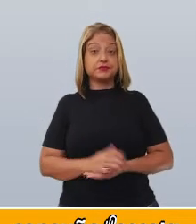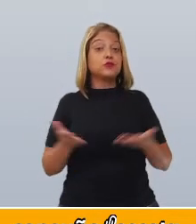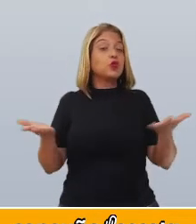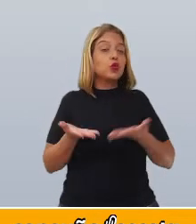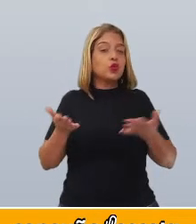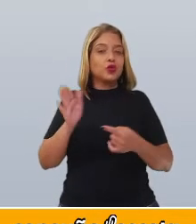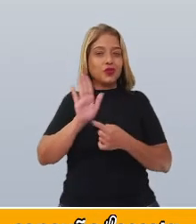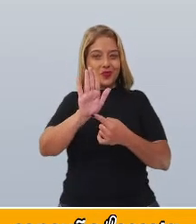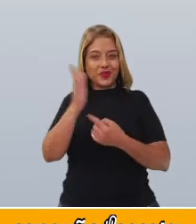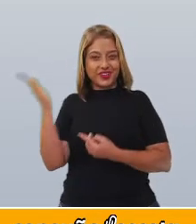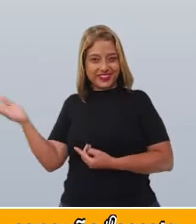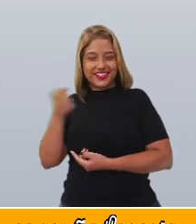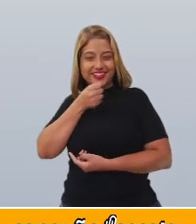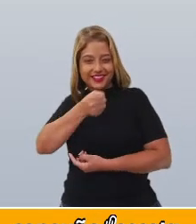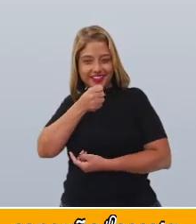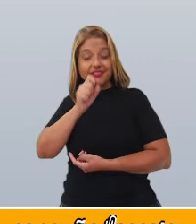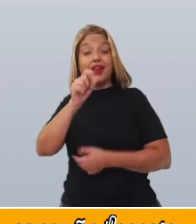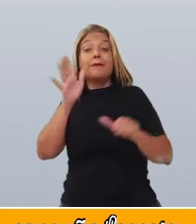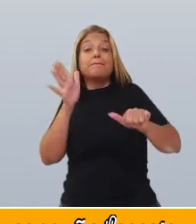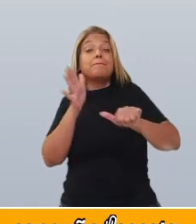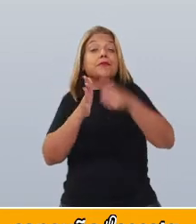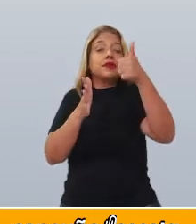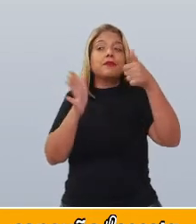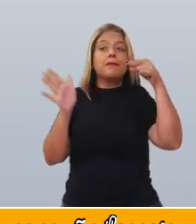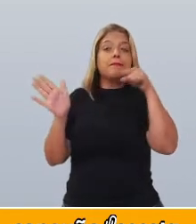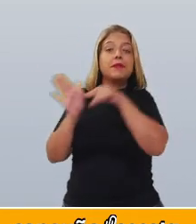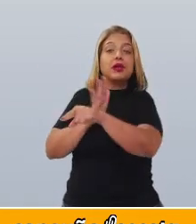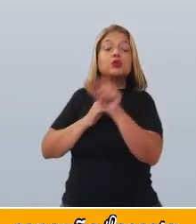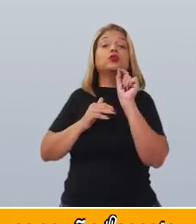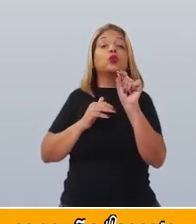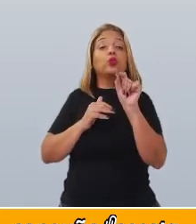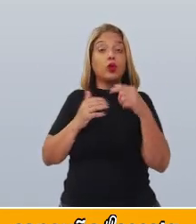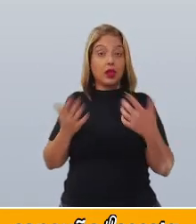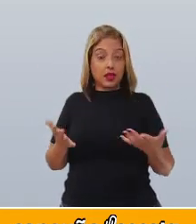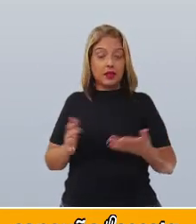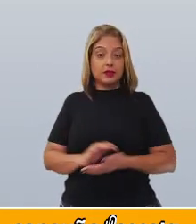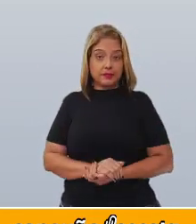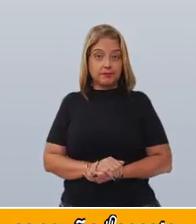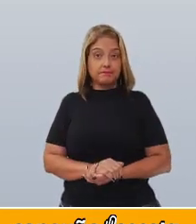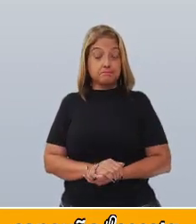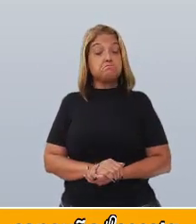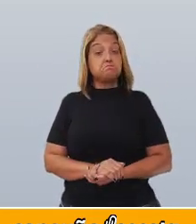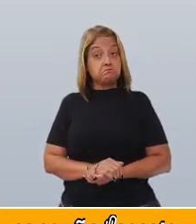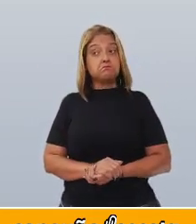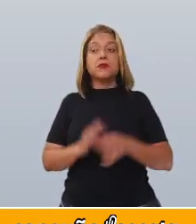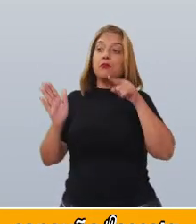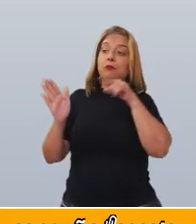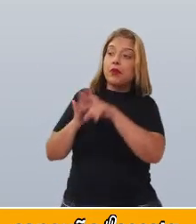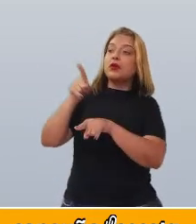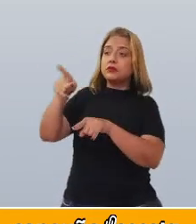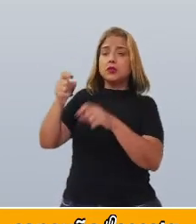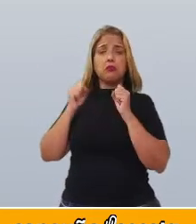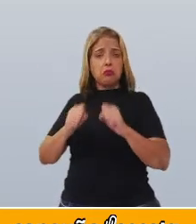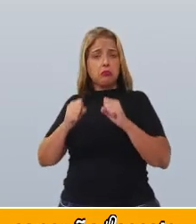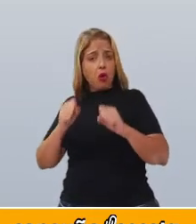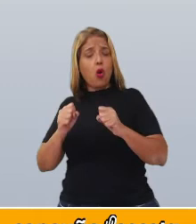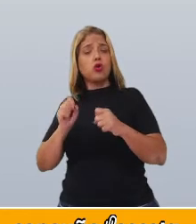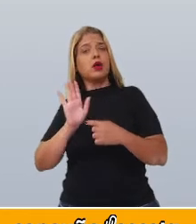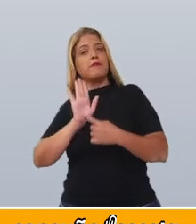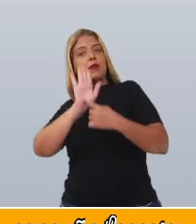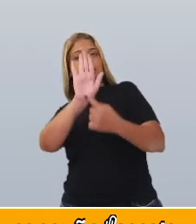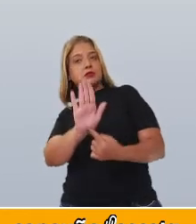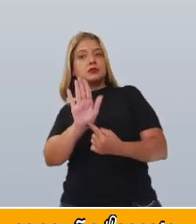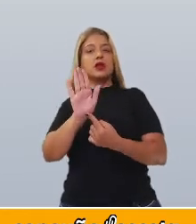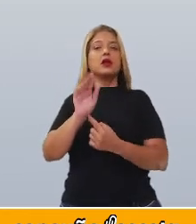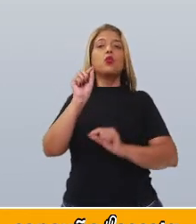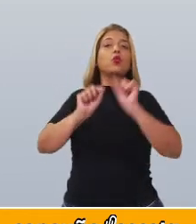acabamos de ler, a primeira pergunta dirigida ao entrevistado é solicitando que ele se apresente. Existe essa